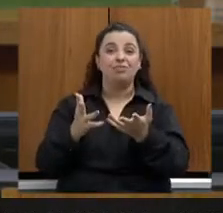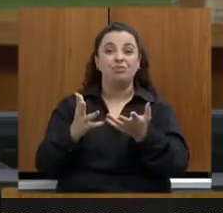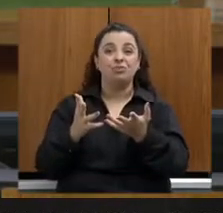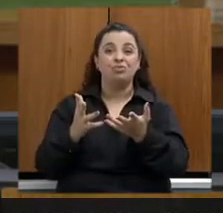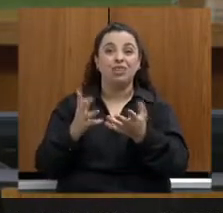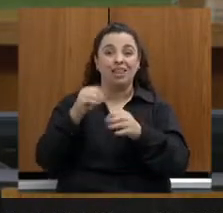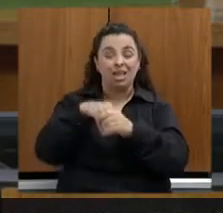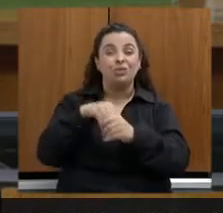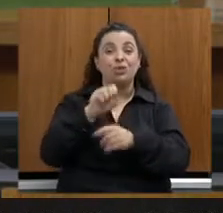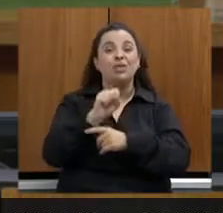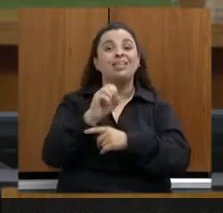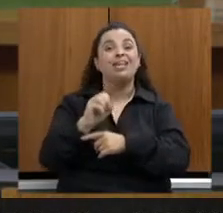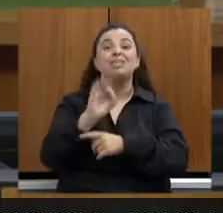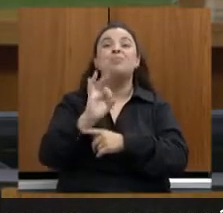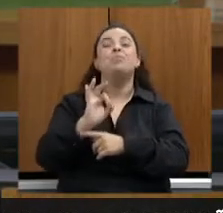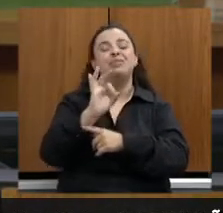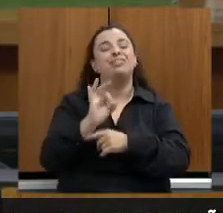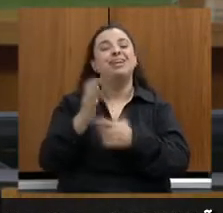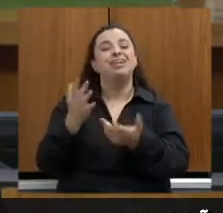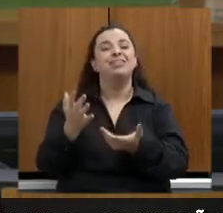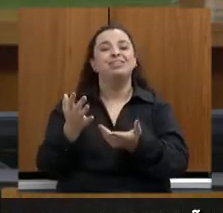4,5 bilhões de reais.